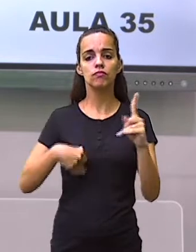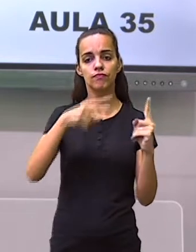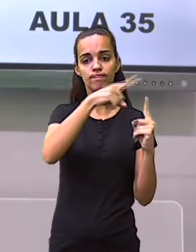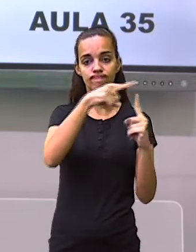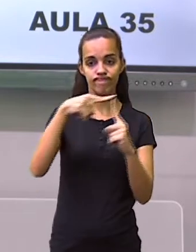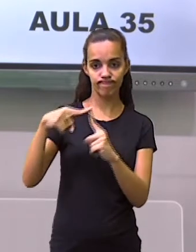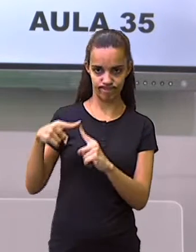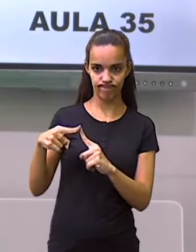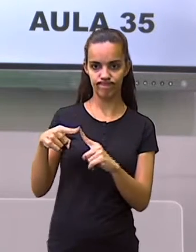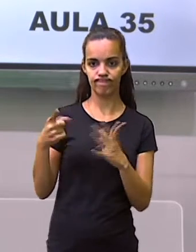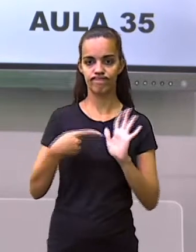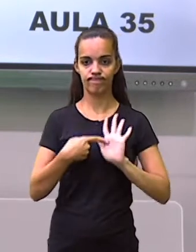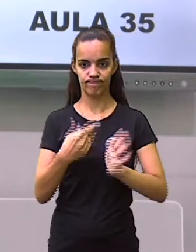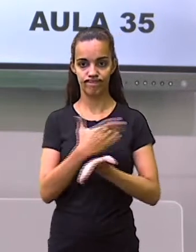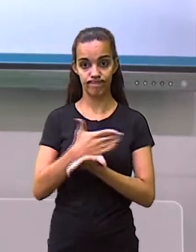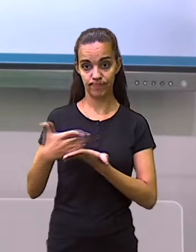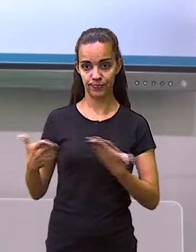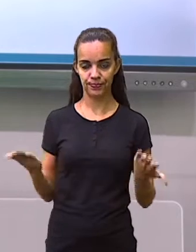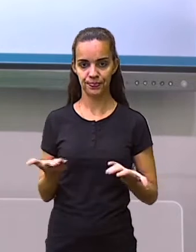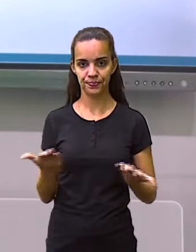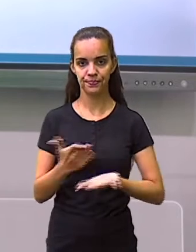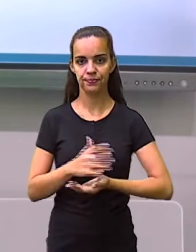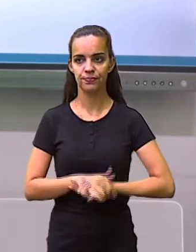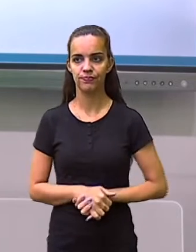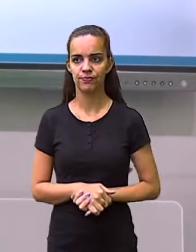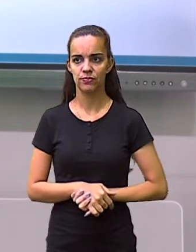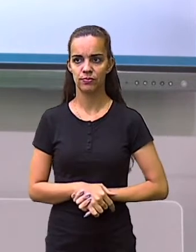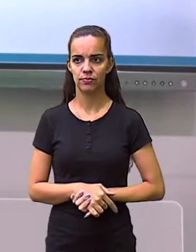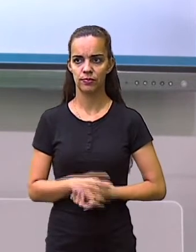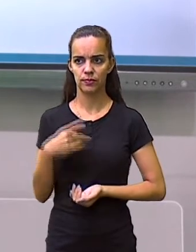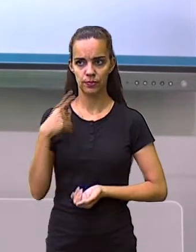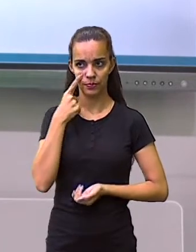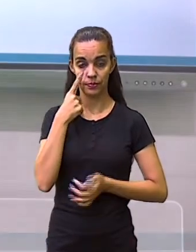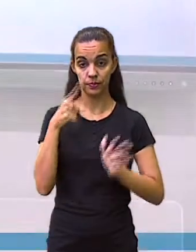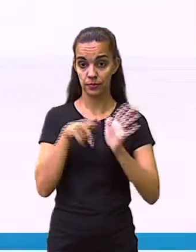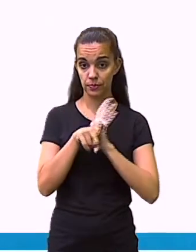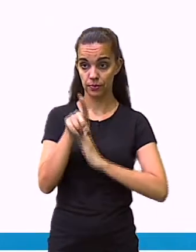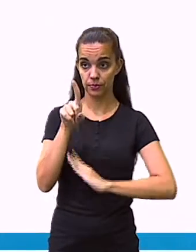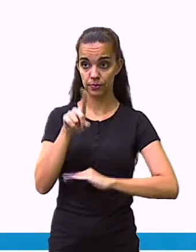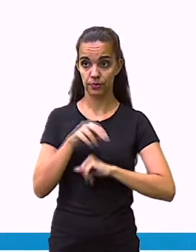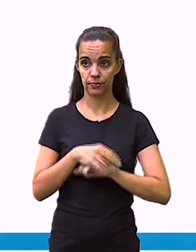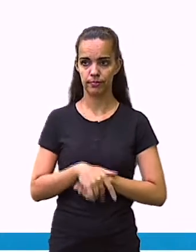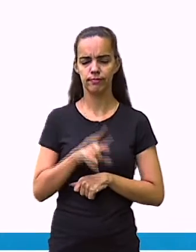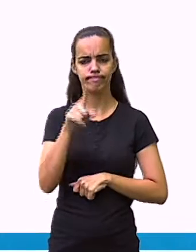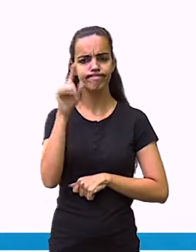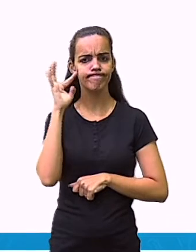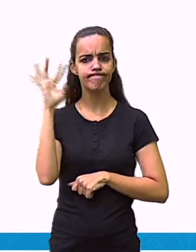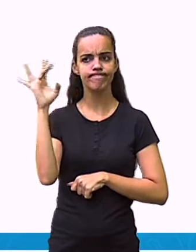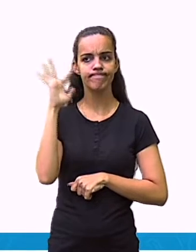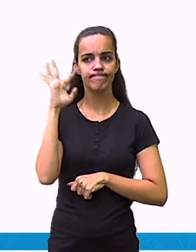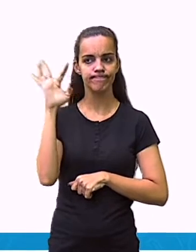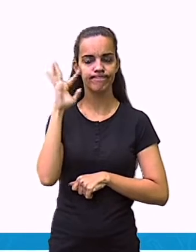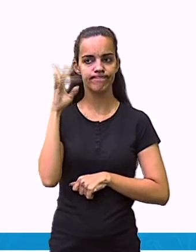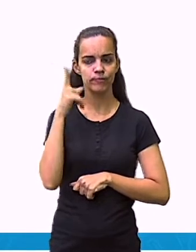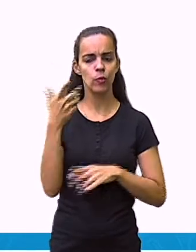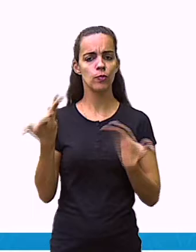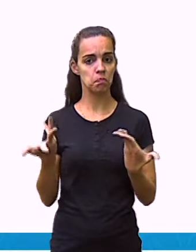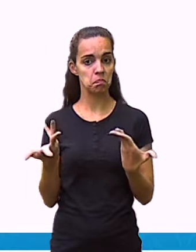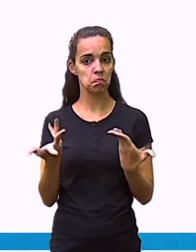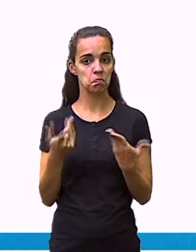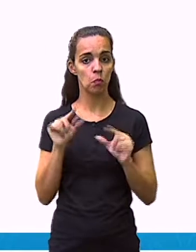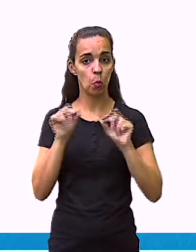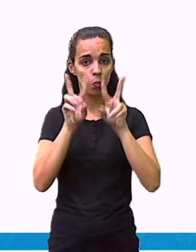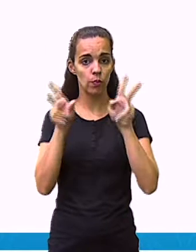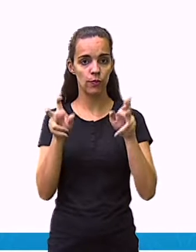Vamos iniciar? Veja esta pergunta e reflita a respeito do